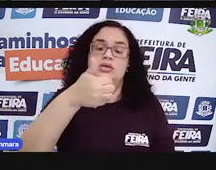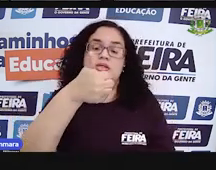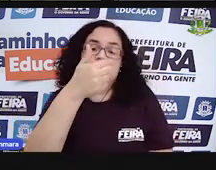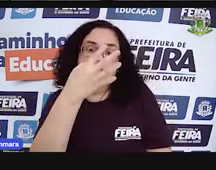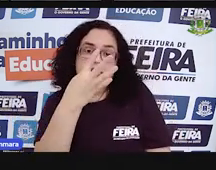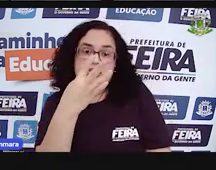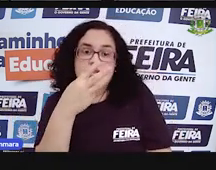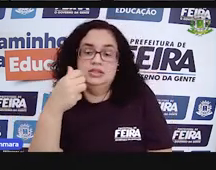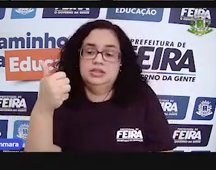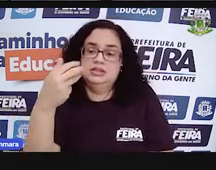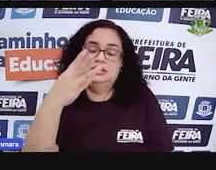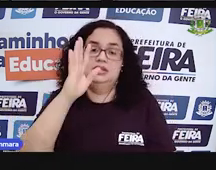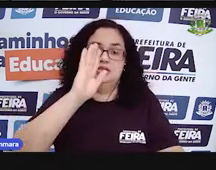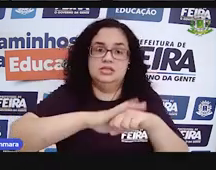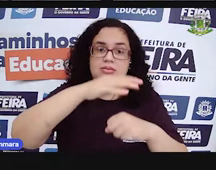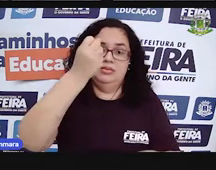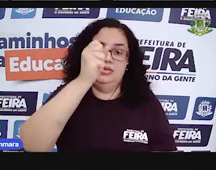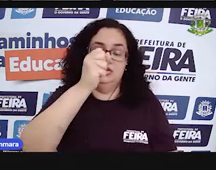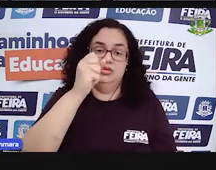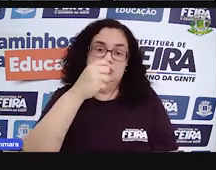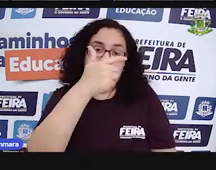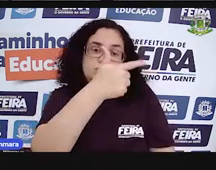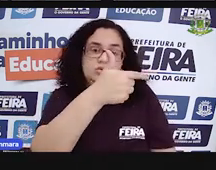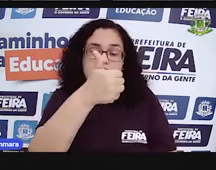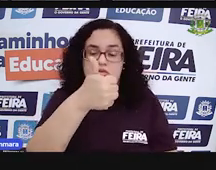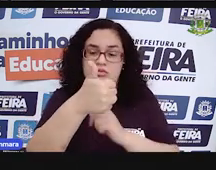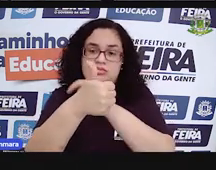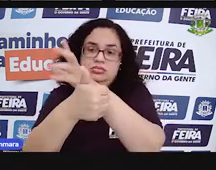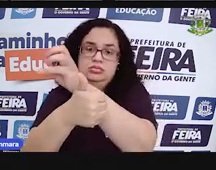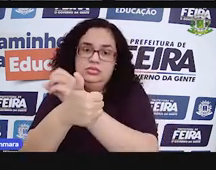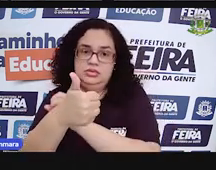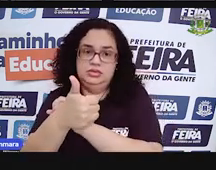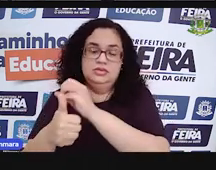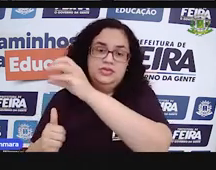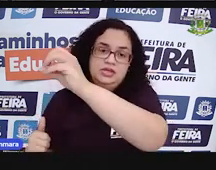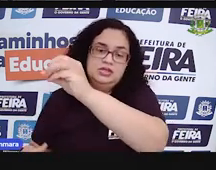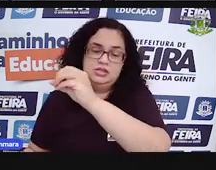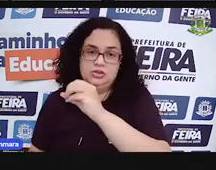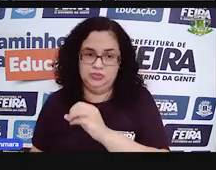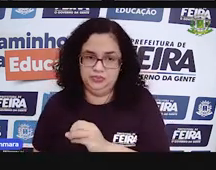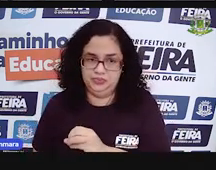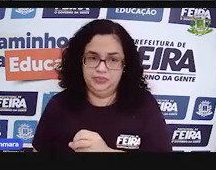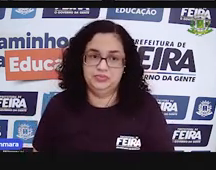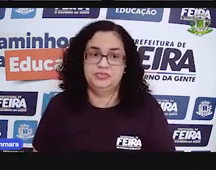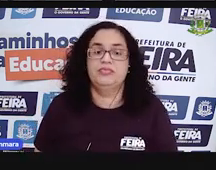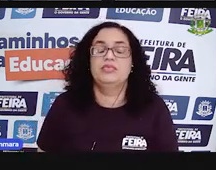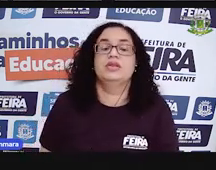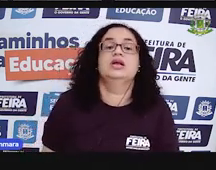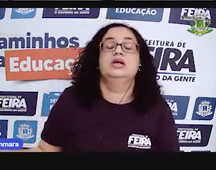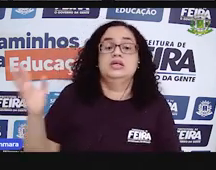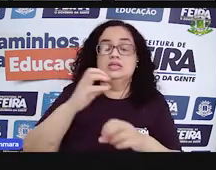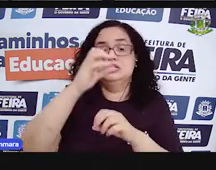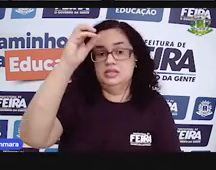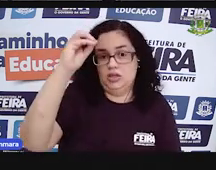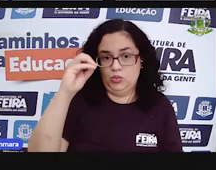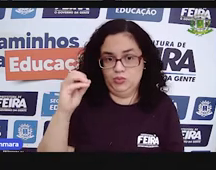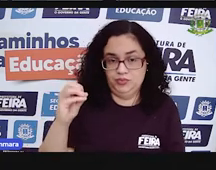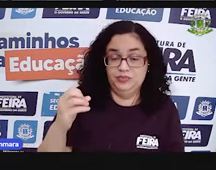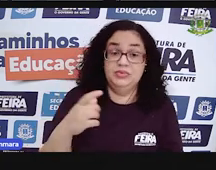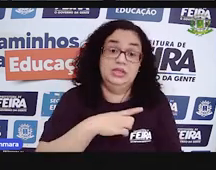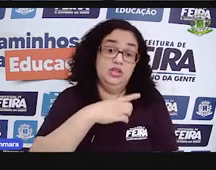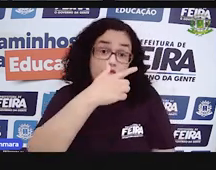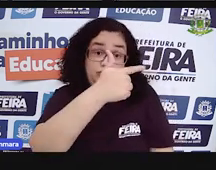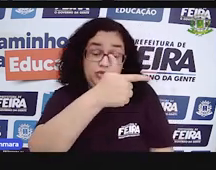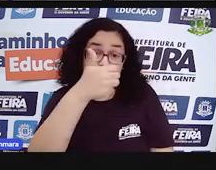Treze mais oito dá vinte e um. Pulo zero porque quando soma com zero dá o mesmo resultado, né? Dá o número que a gente vai somar com zero. Então, deu